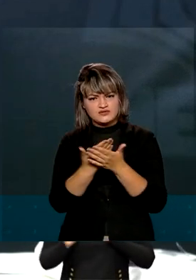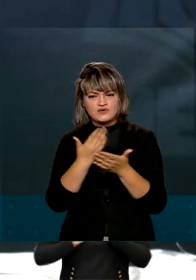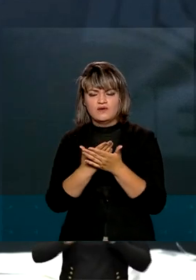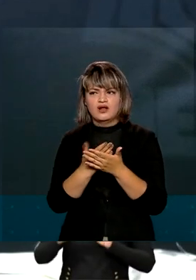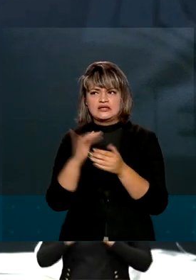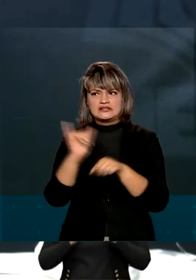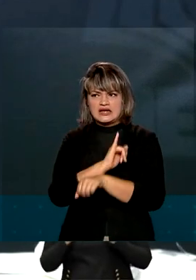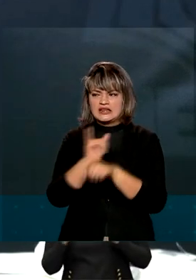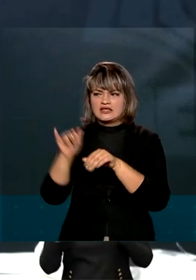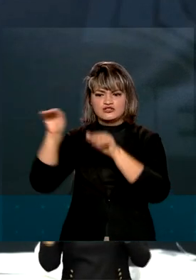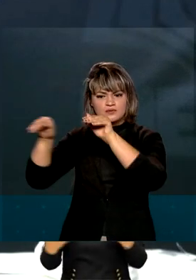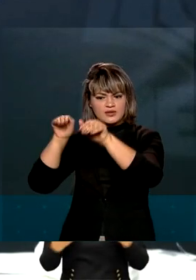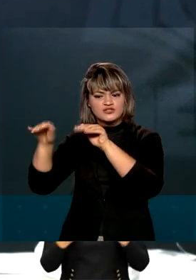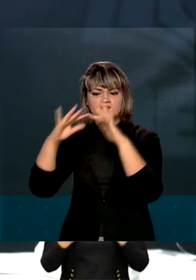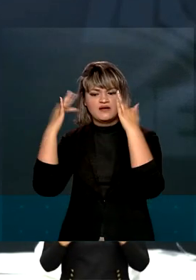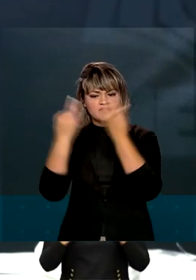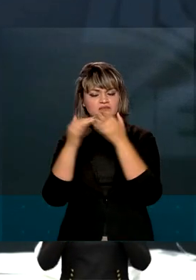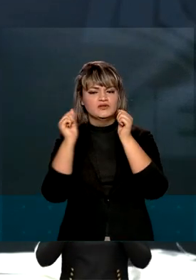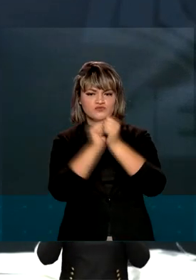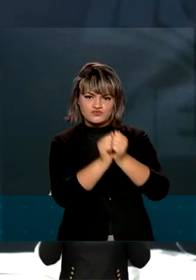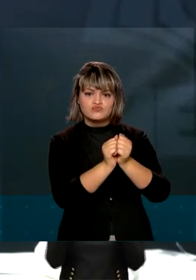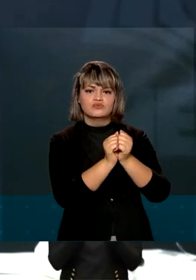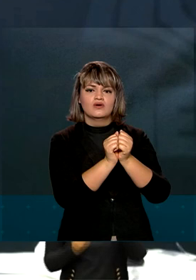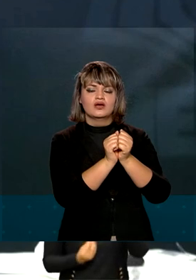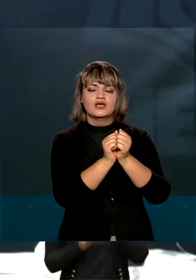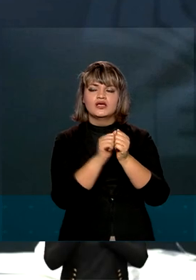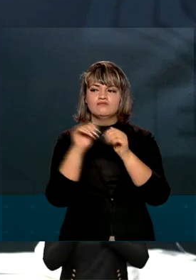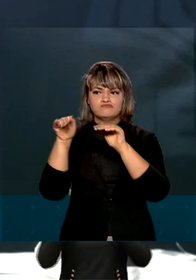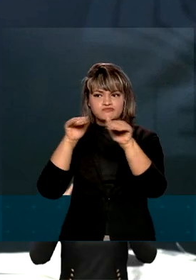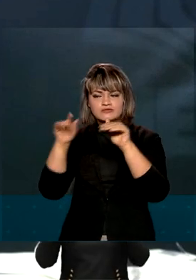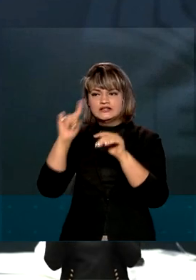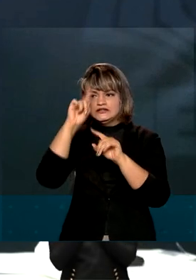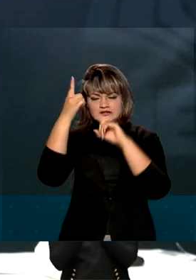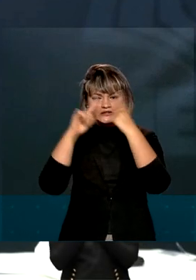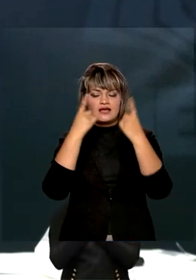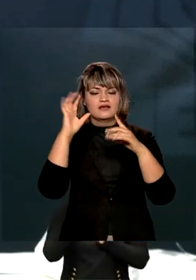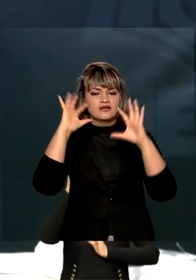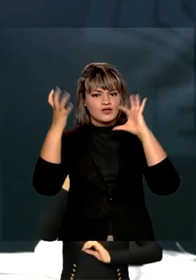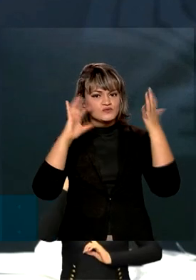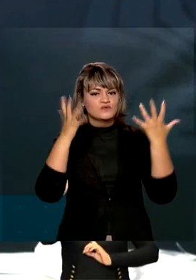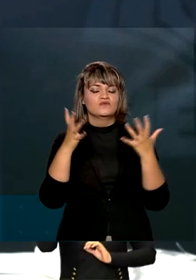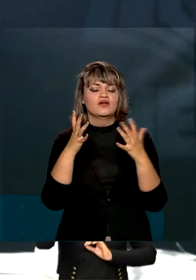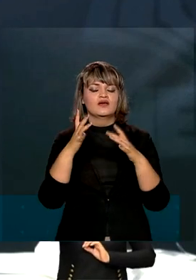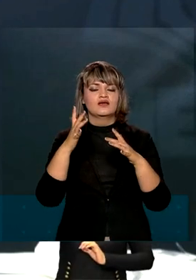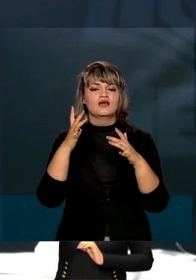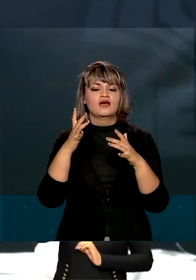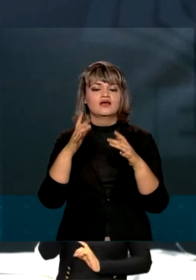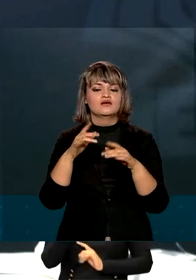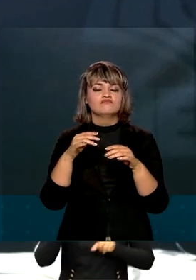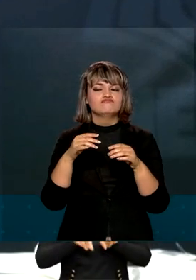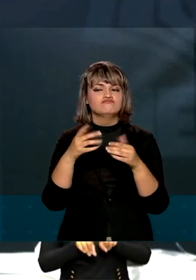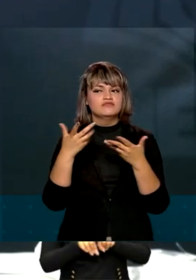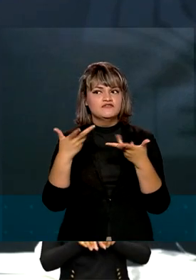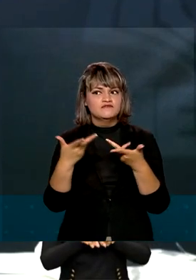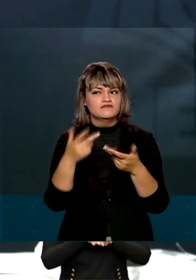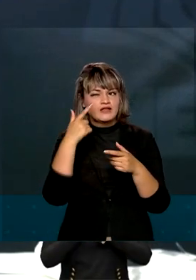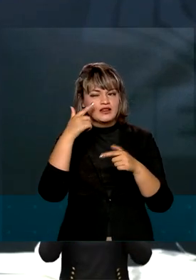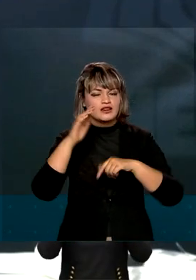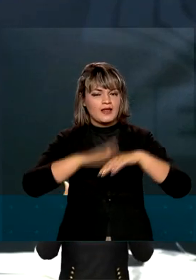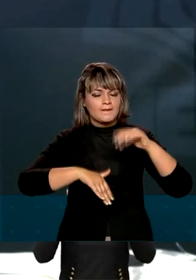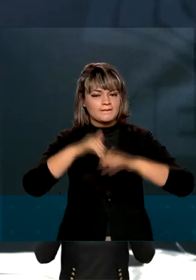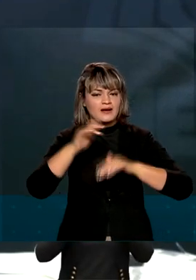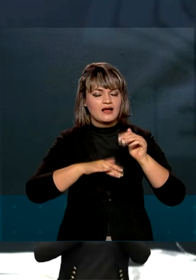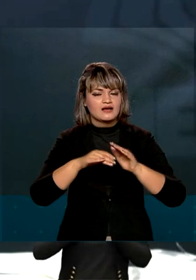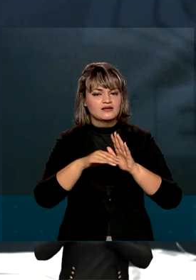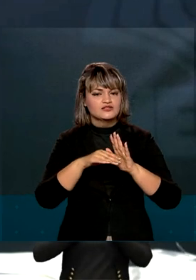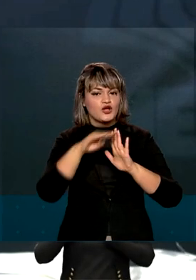família, gerem coletivamente ideias e soluções, materializando-as em um plano de